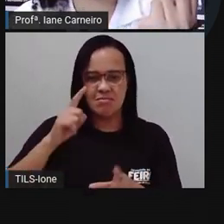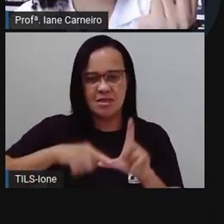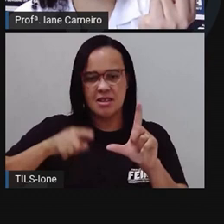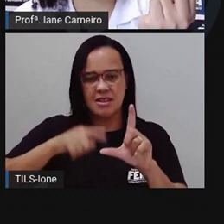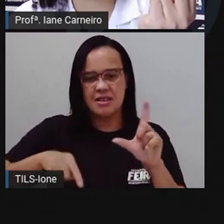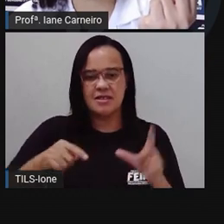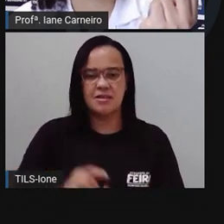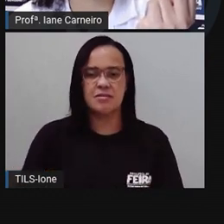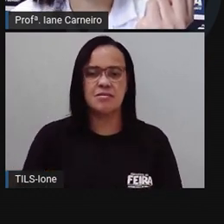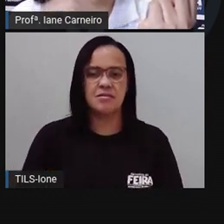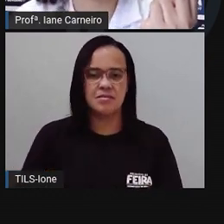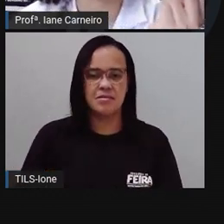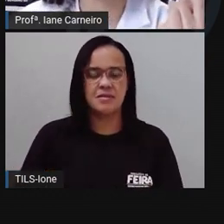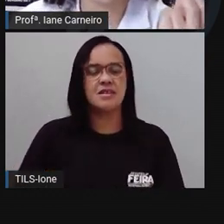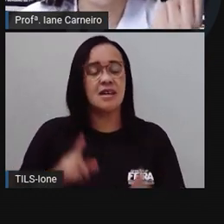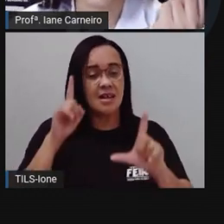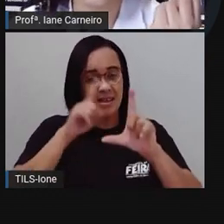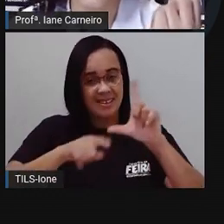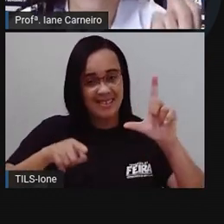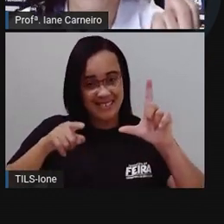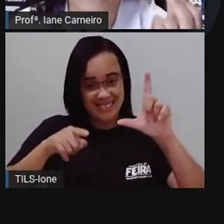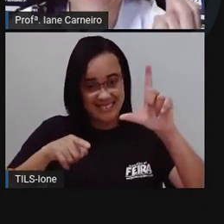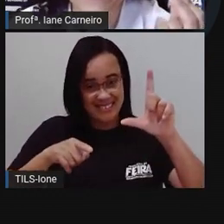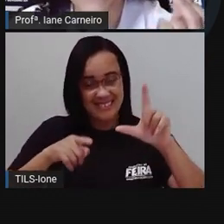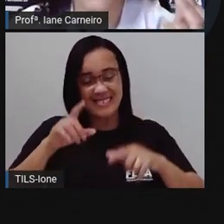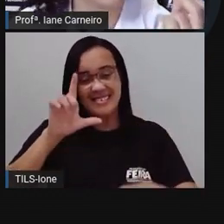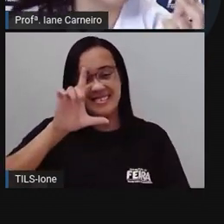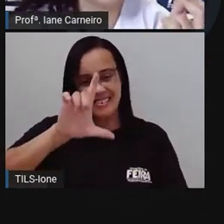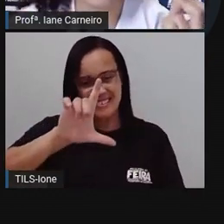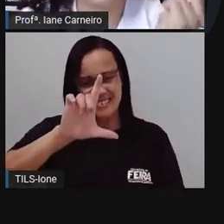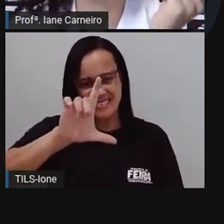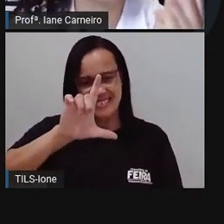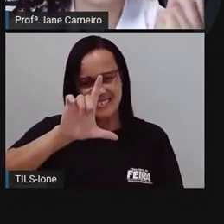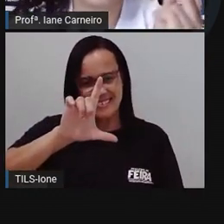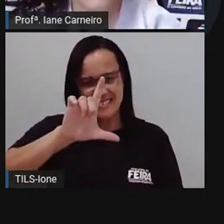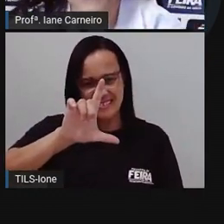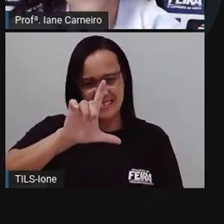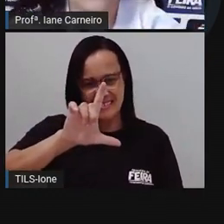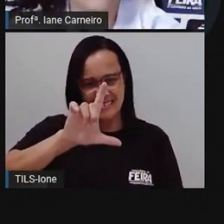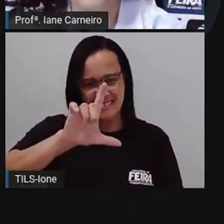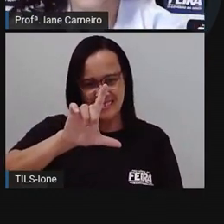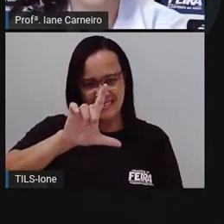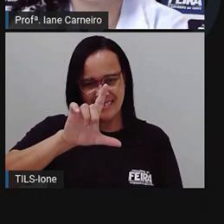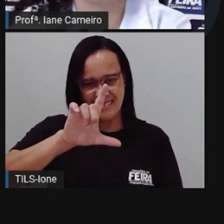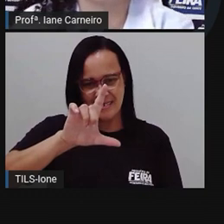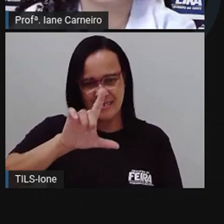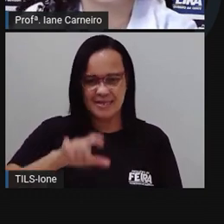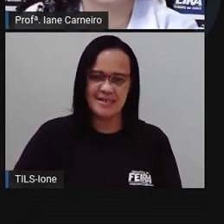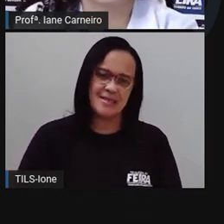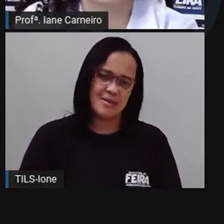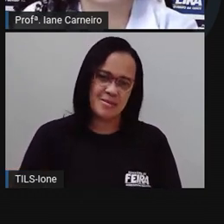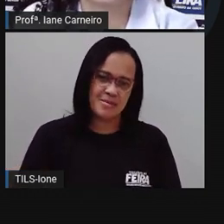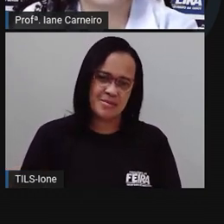A letra L. Olha, a gente queria lá no nome abelha. E não saiu. Dessa vez também não saiu. Não tem, não.